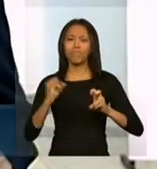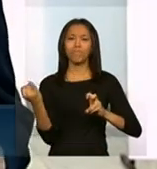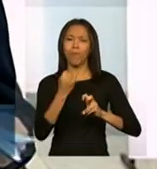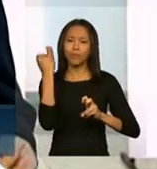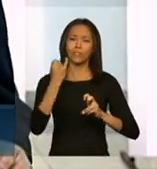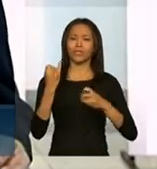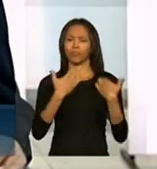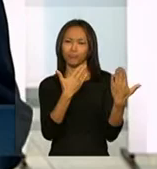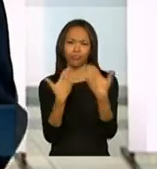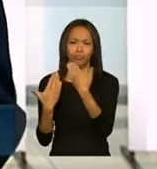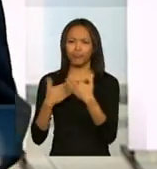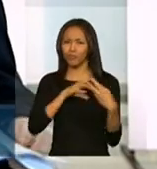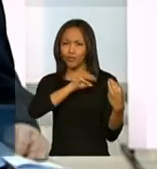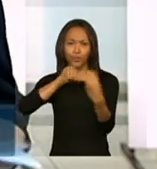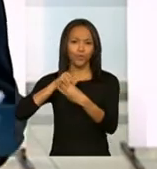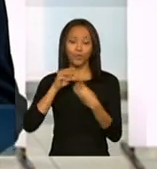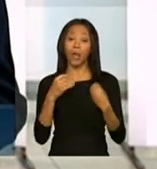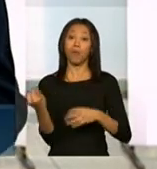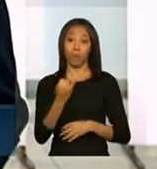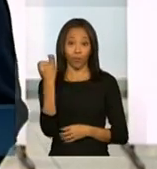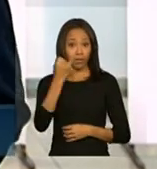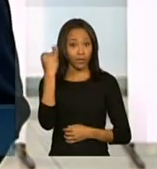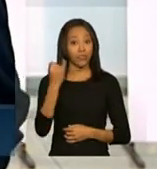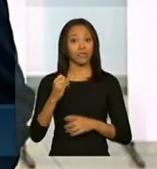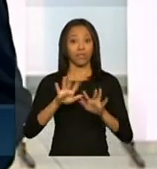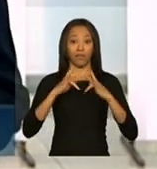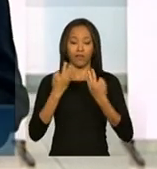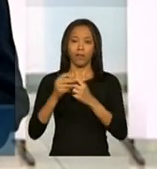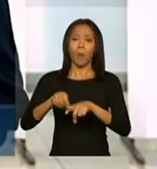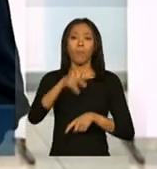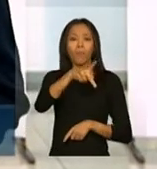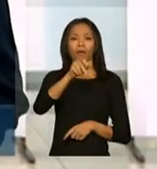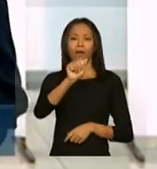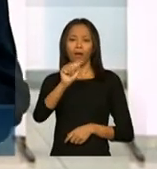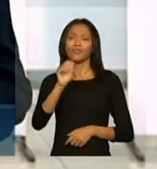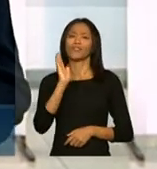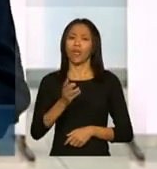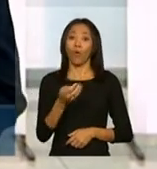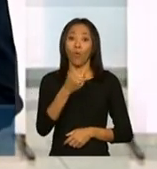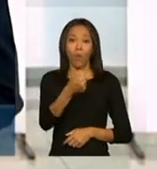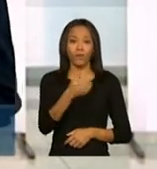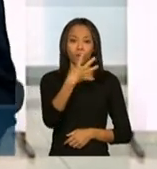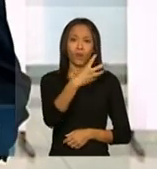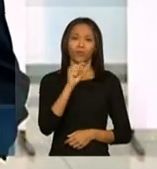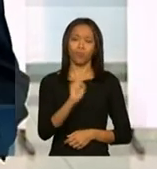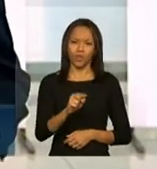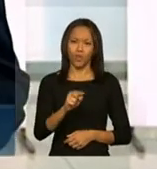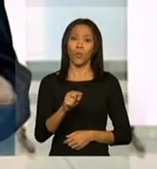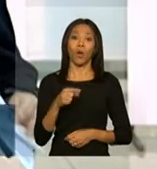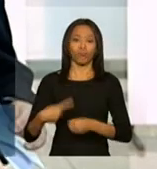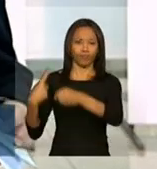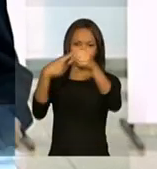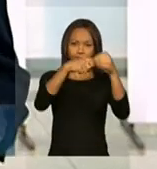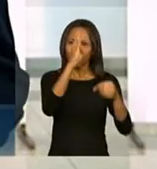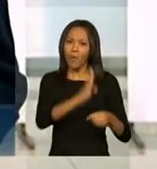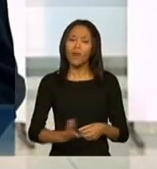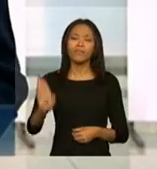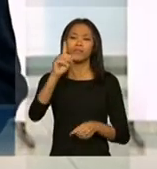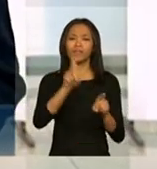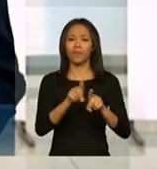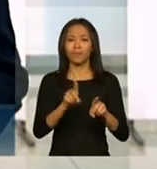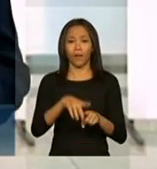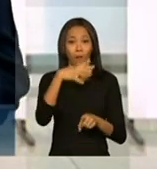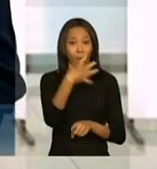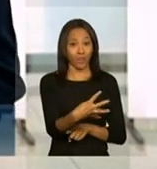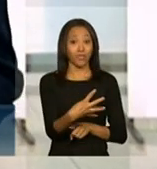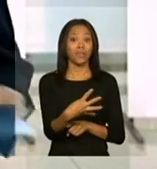para a agricultura familiar e o desenvolvimento local. O PAA já beneficiou quase 4 mil municípios brasileiros e cerca de 400